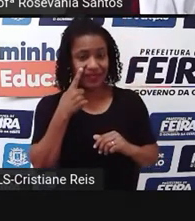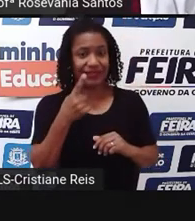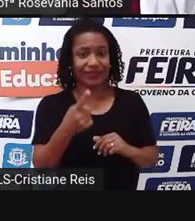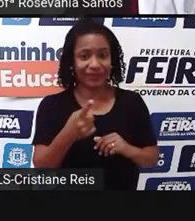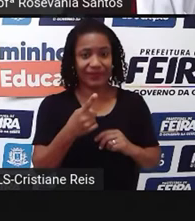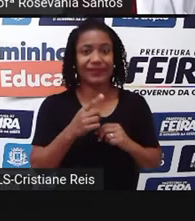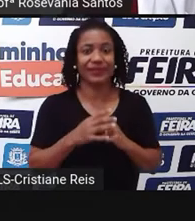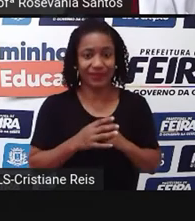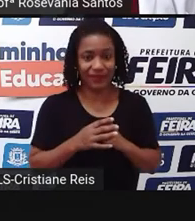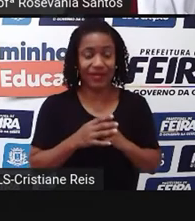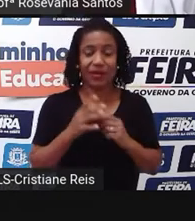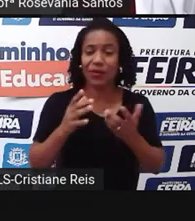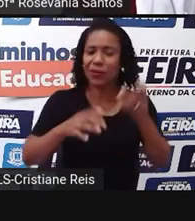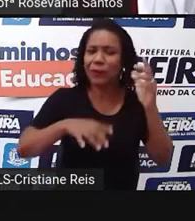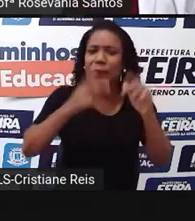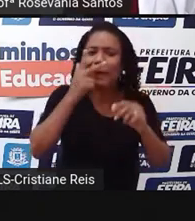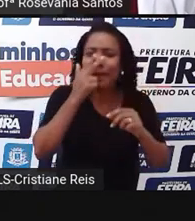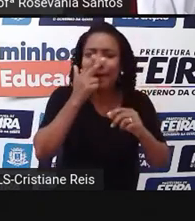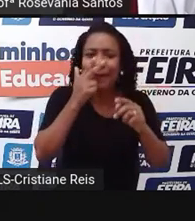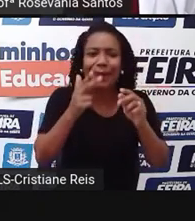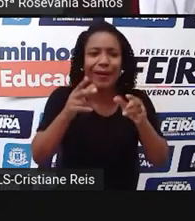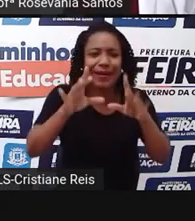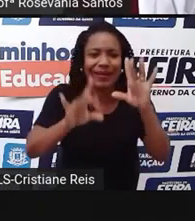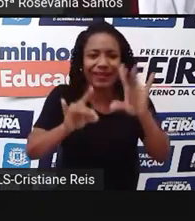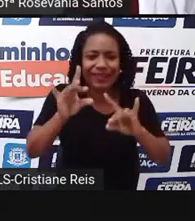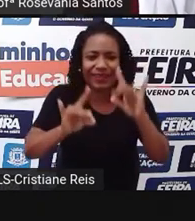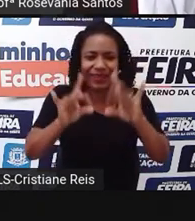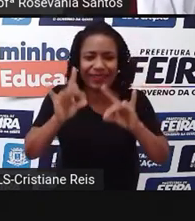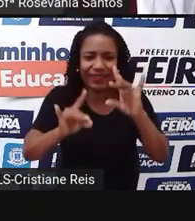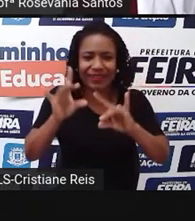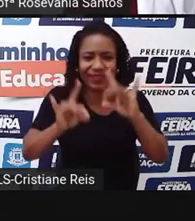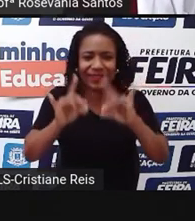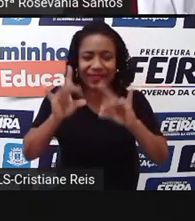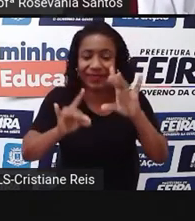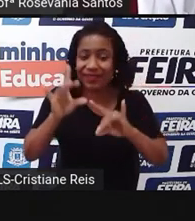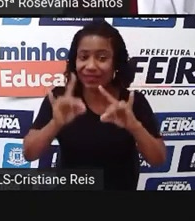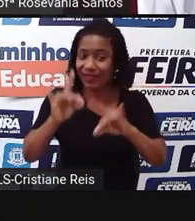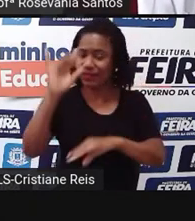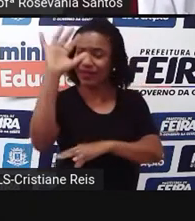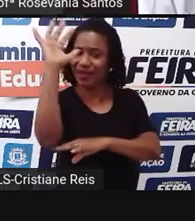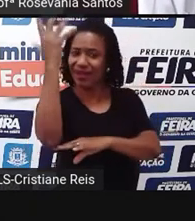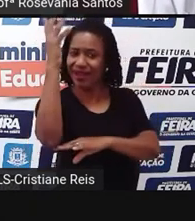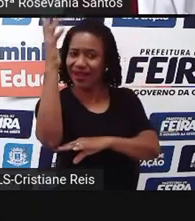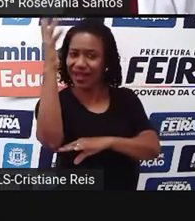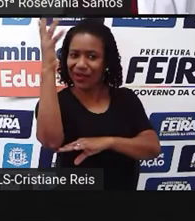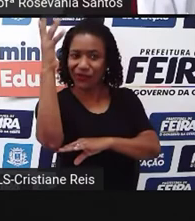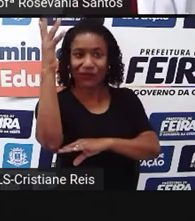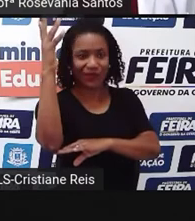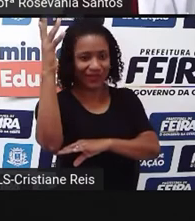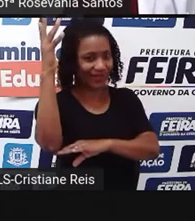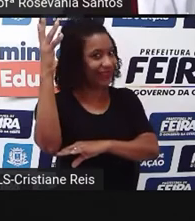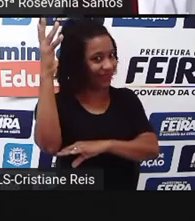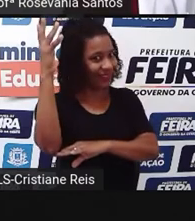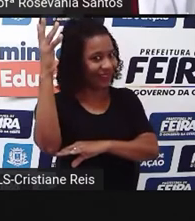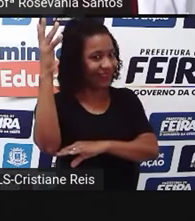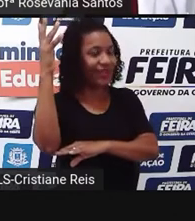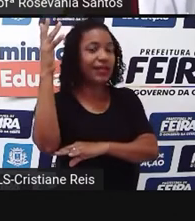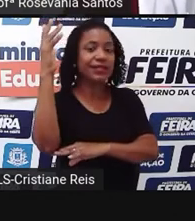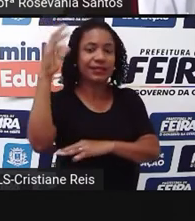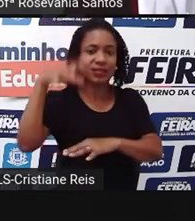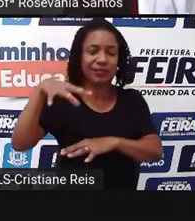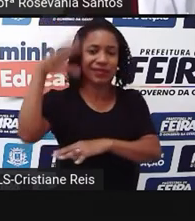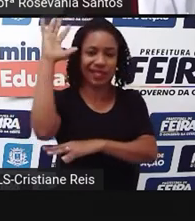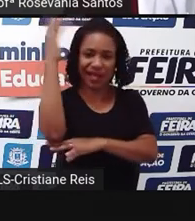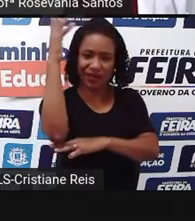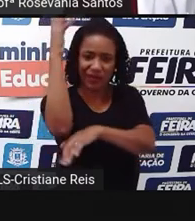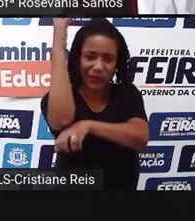manguezal com o mangue. O mangue é uma espécie de árvore que tem no manguezal. Então, a gente tem esse ambiente aí, né,